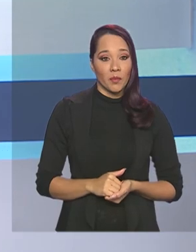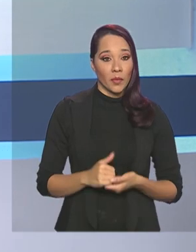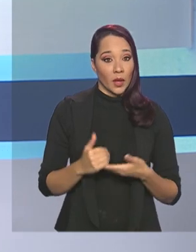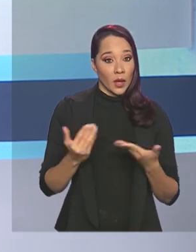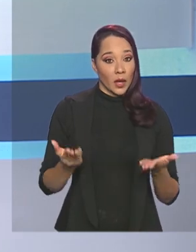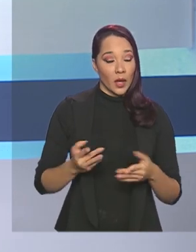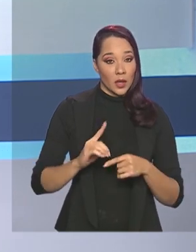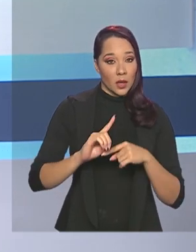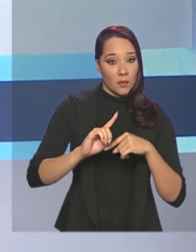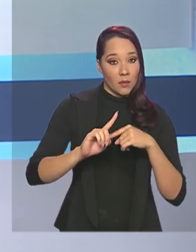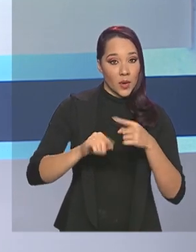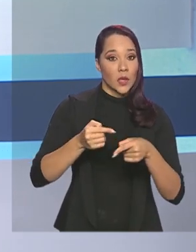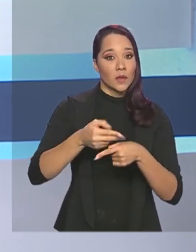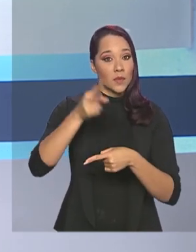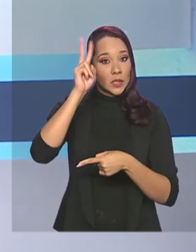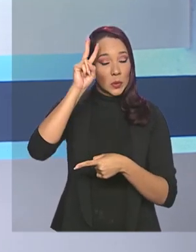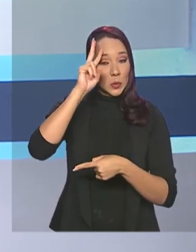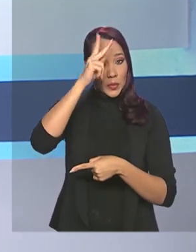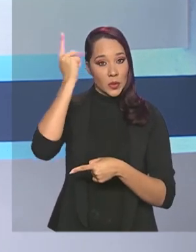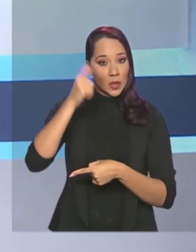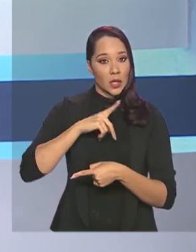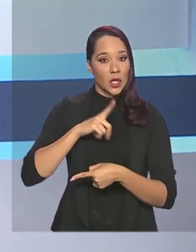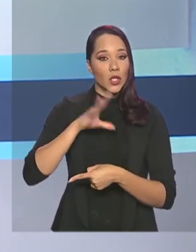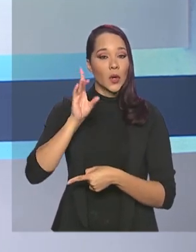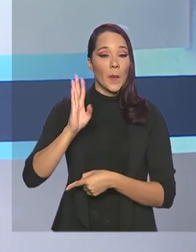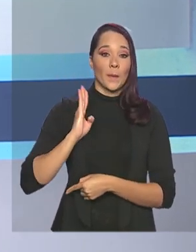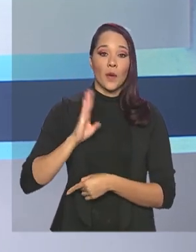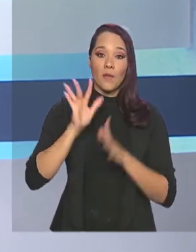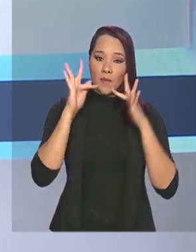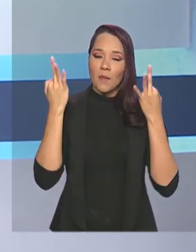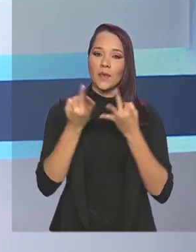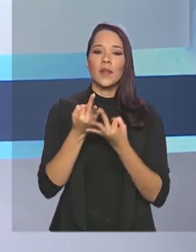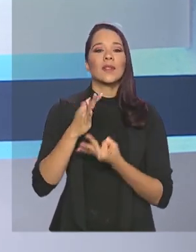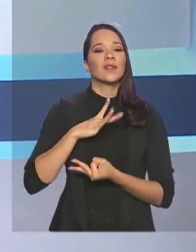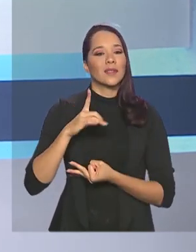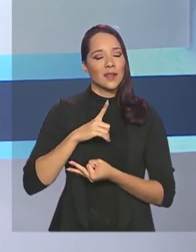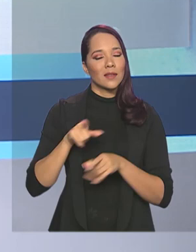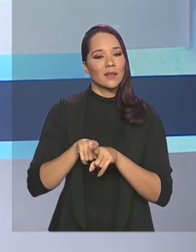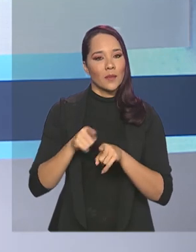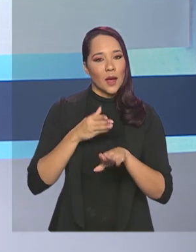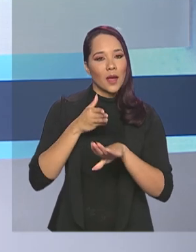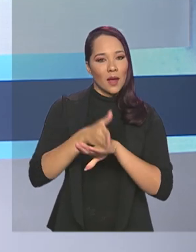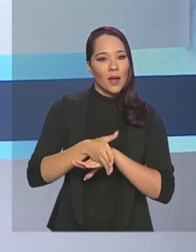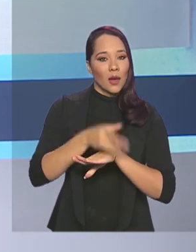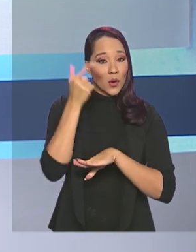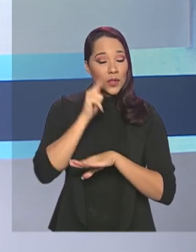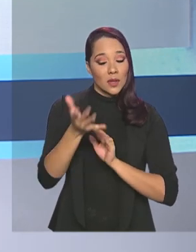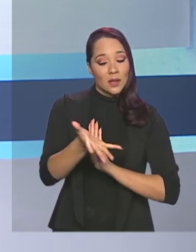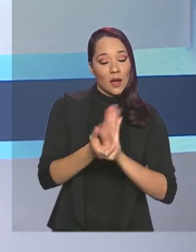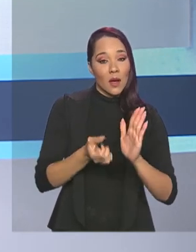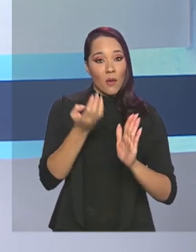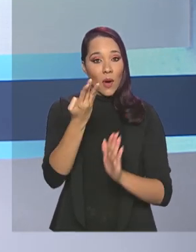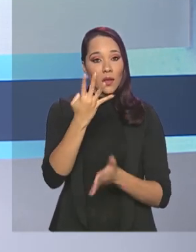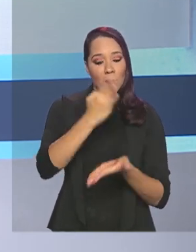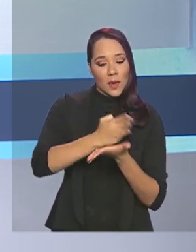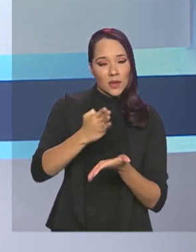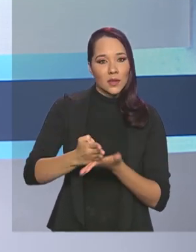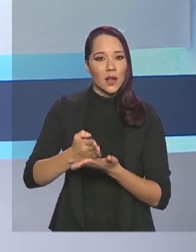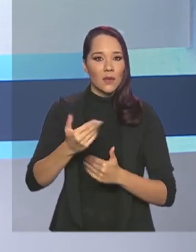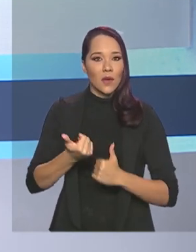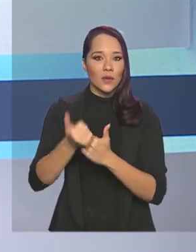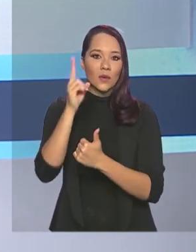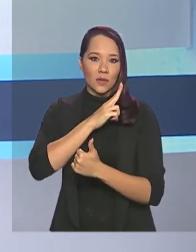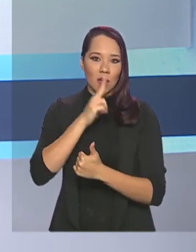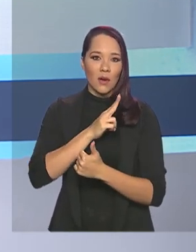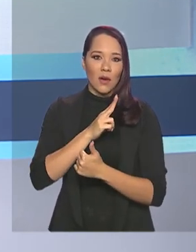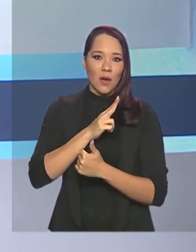A partir da próxima segunda-feira, quem recebe o Bolsa Família também terá acesso à quarta parcela do auxílio emergencial. O benefício foi